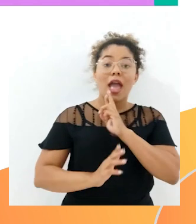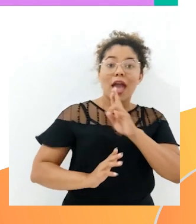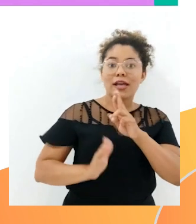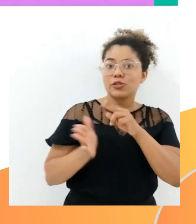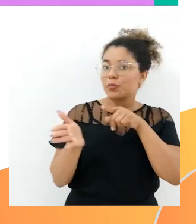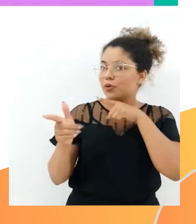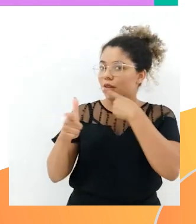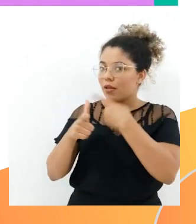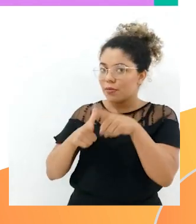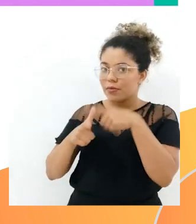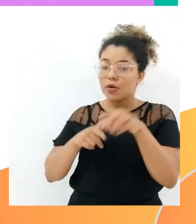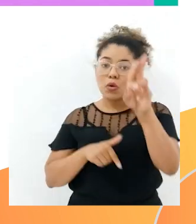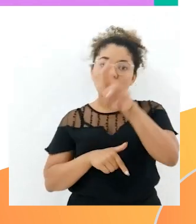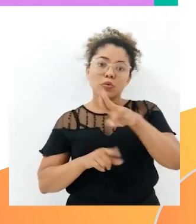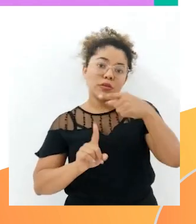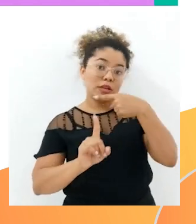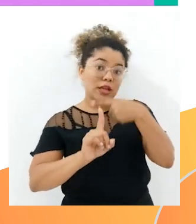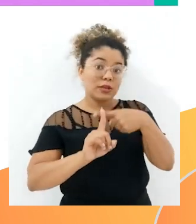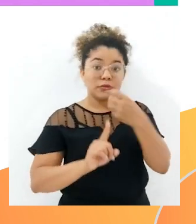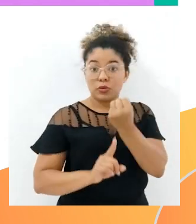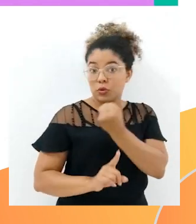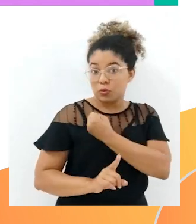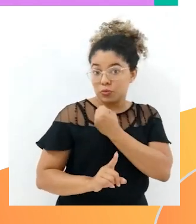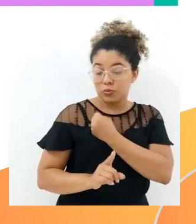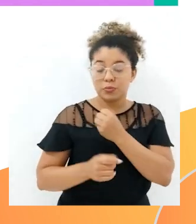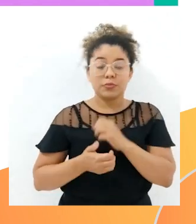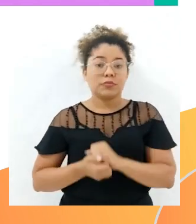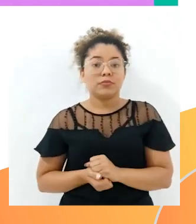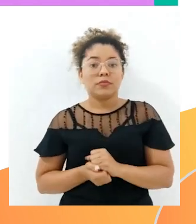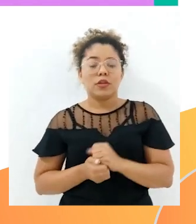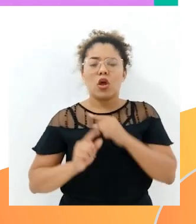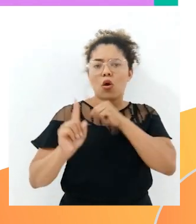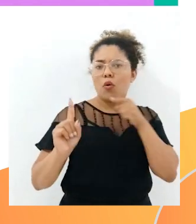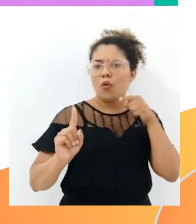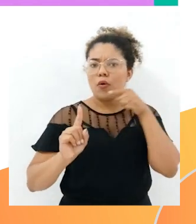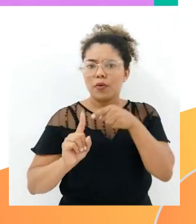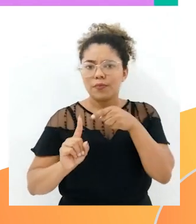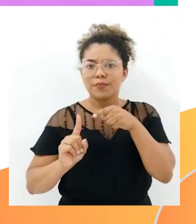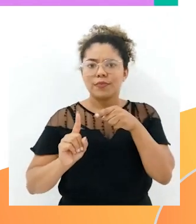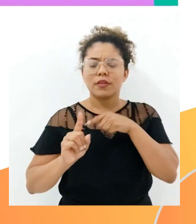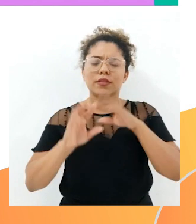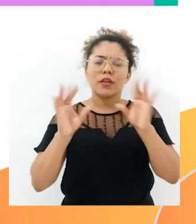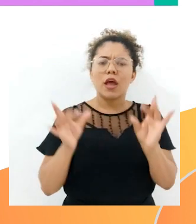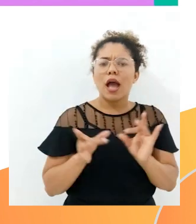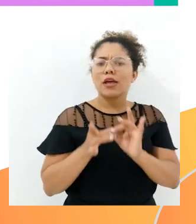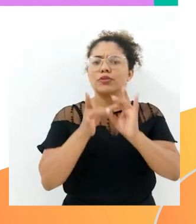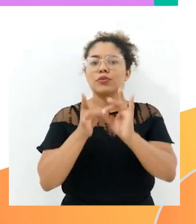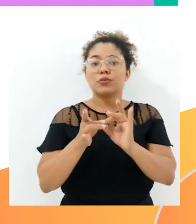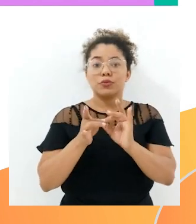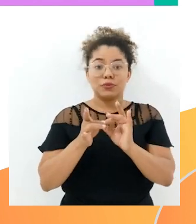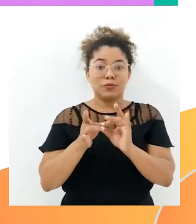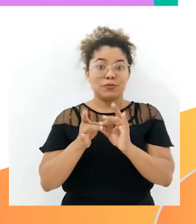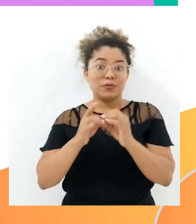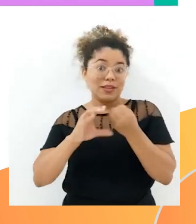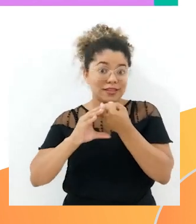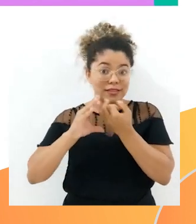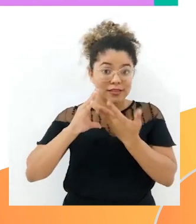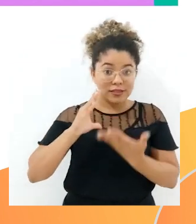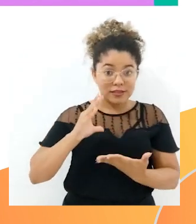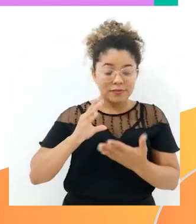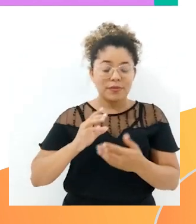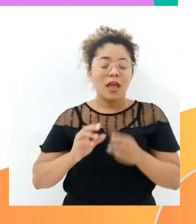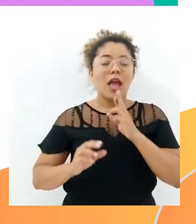problemas envolvendo a adição com números naturais. Esse objetivo, ele está relacionado a seguinte habilidade,